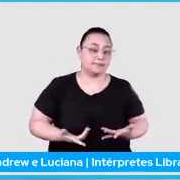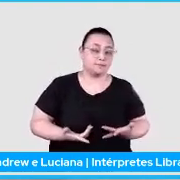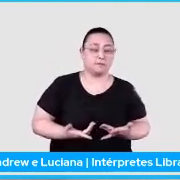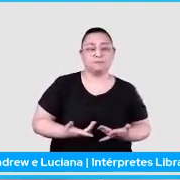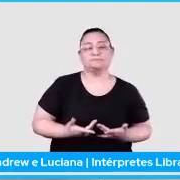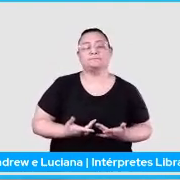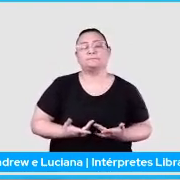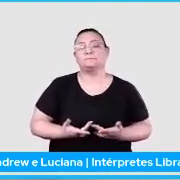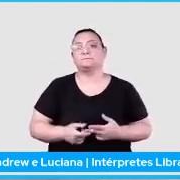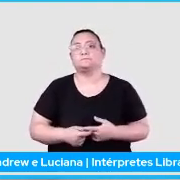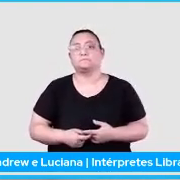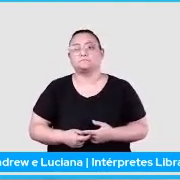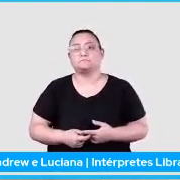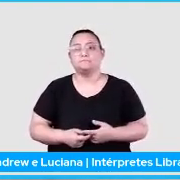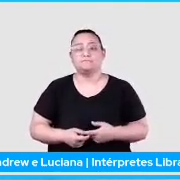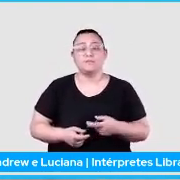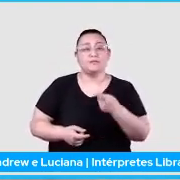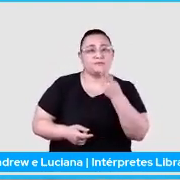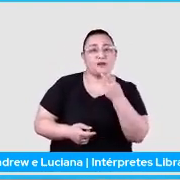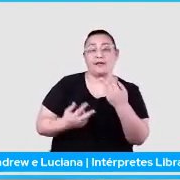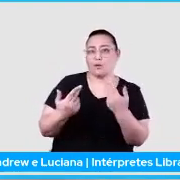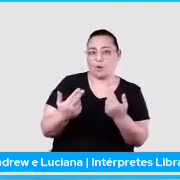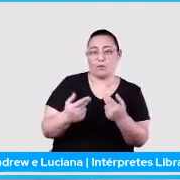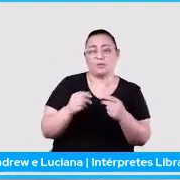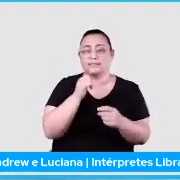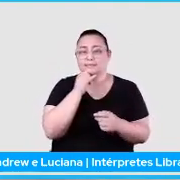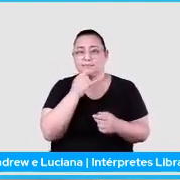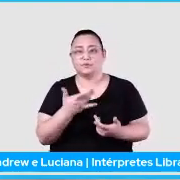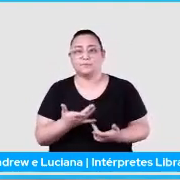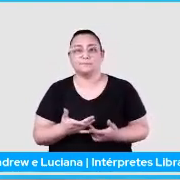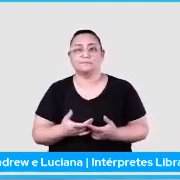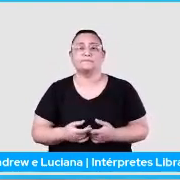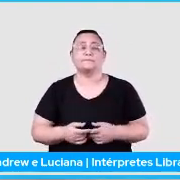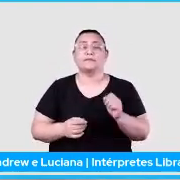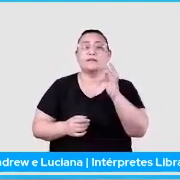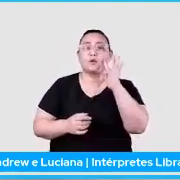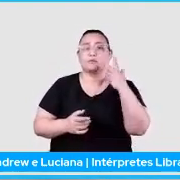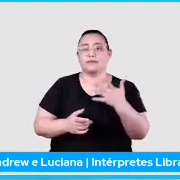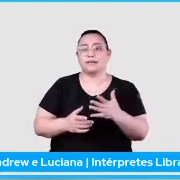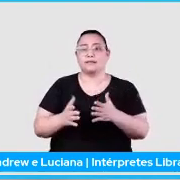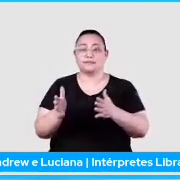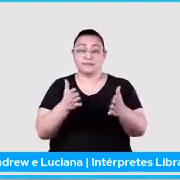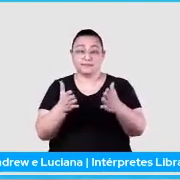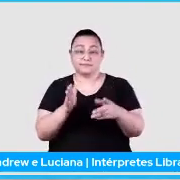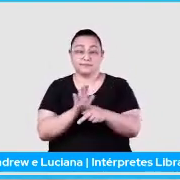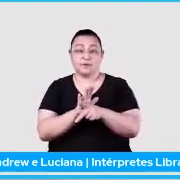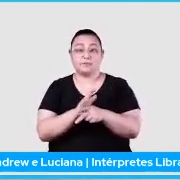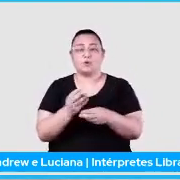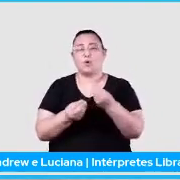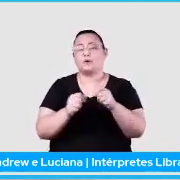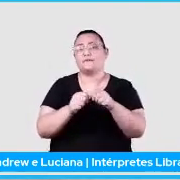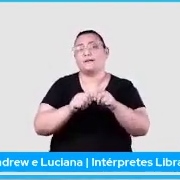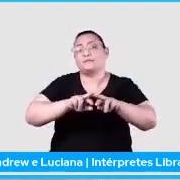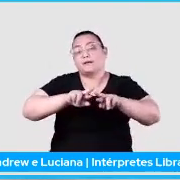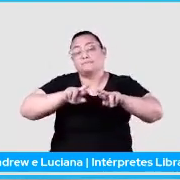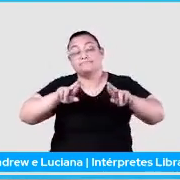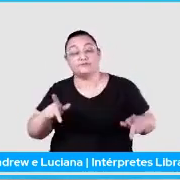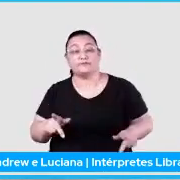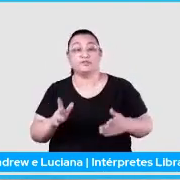ambiguar, né? Enfim. E aí, o que acontece aqui nesse problema de desambiguação de entidades nomeadas?